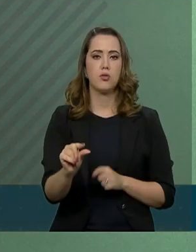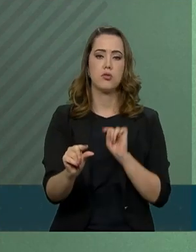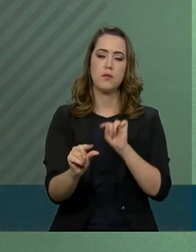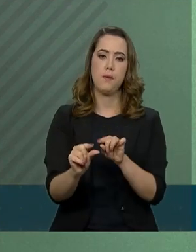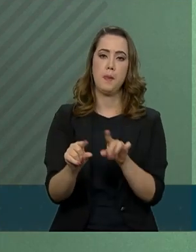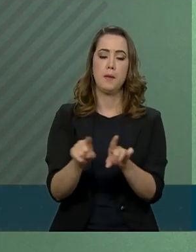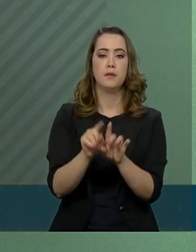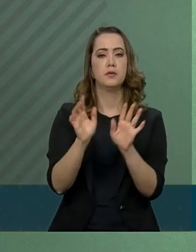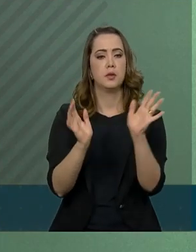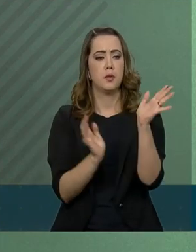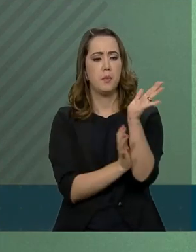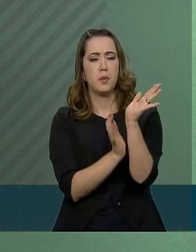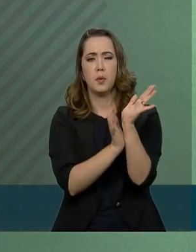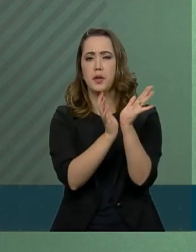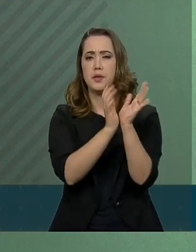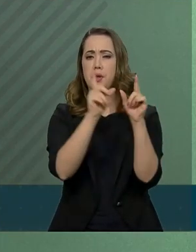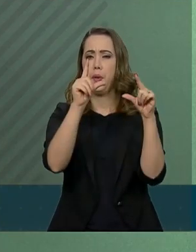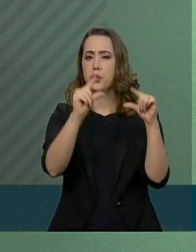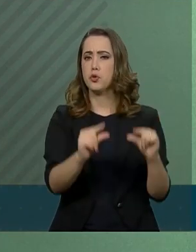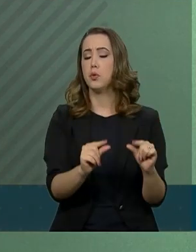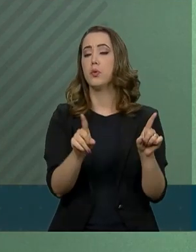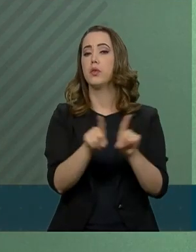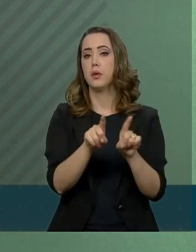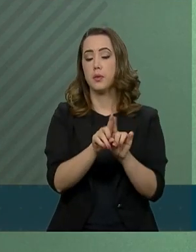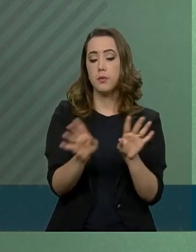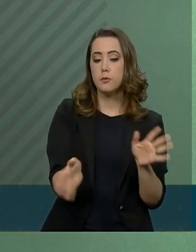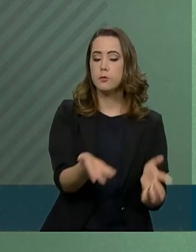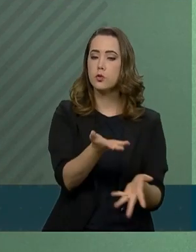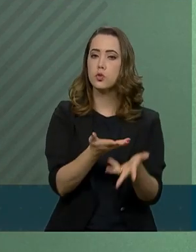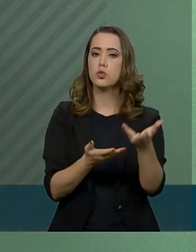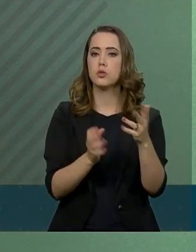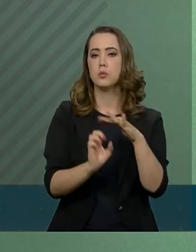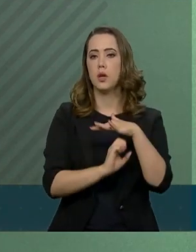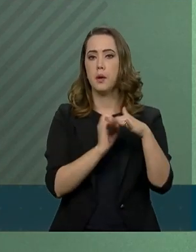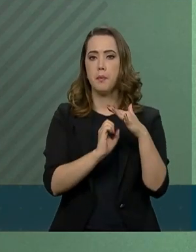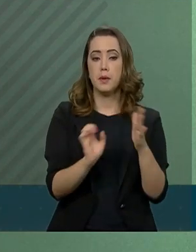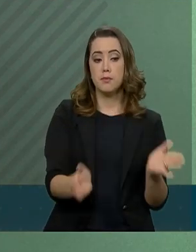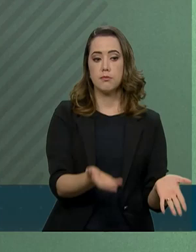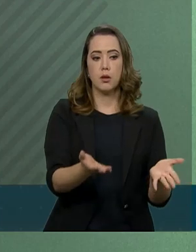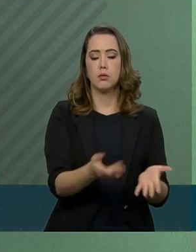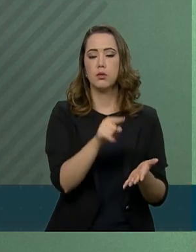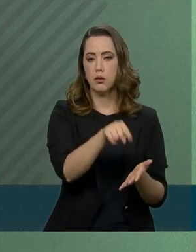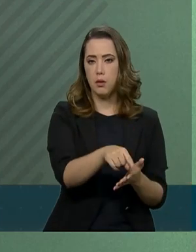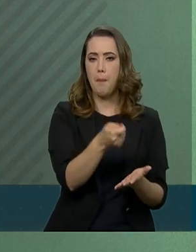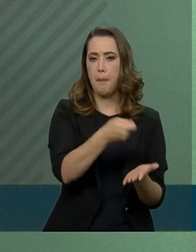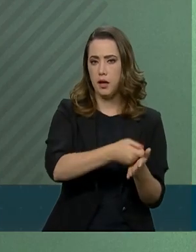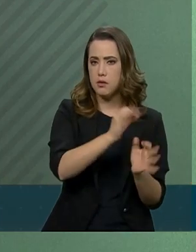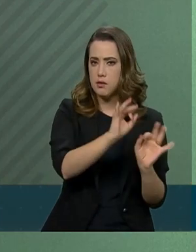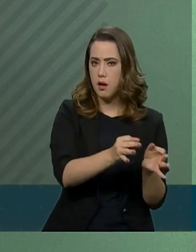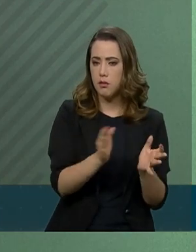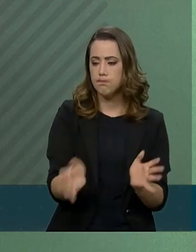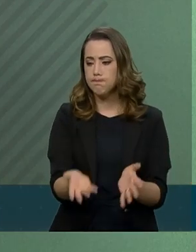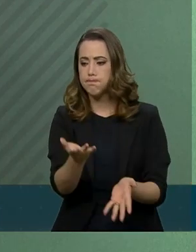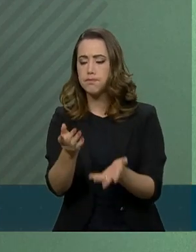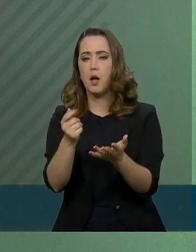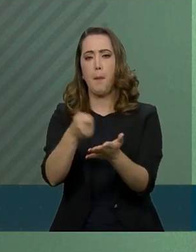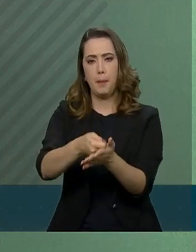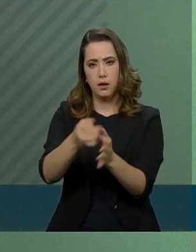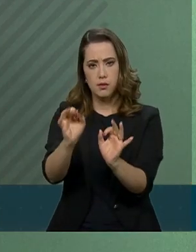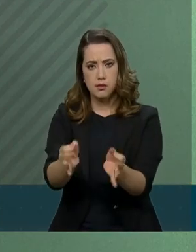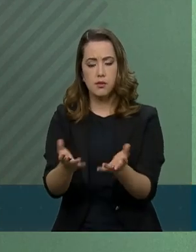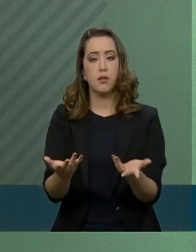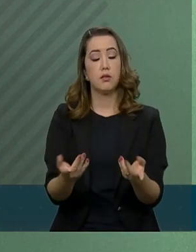burocracia, o estímulo à competição entre os fornecedores de crédito e o aumento do incentivo à